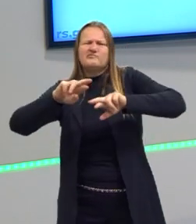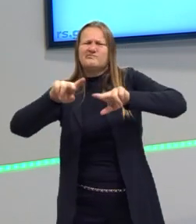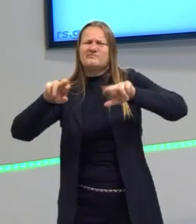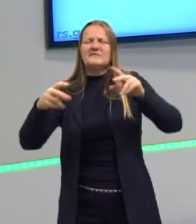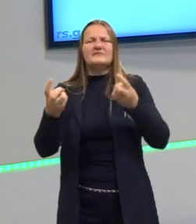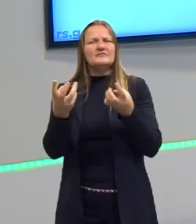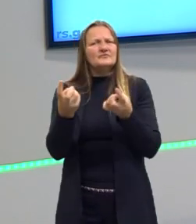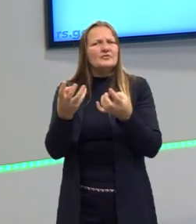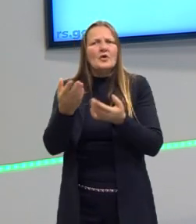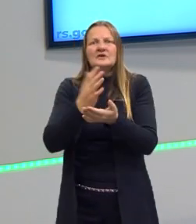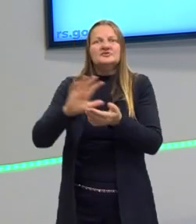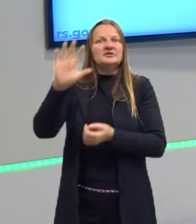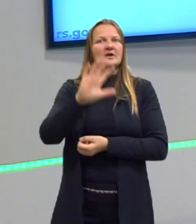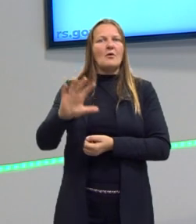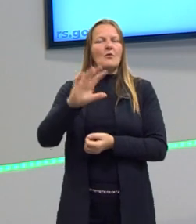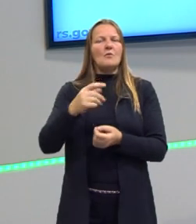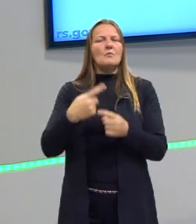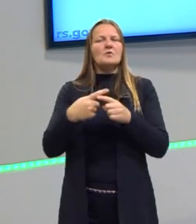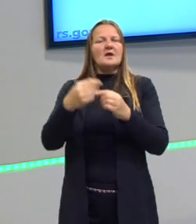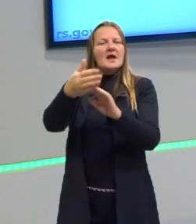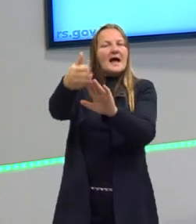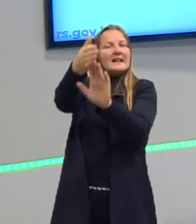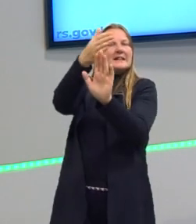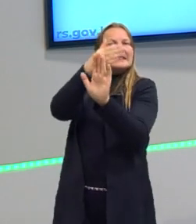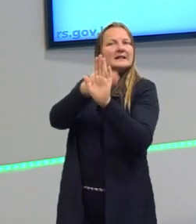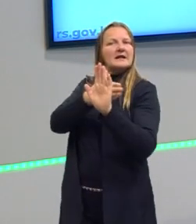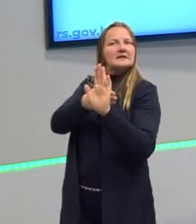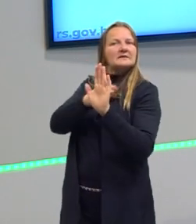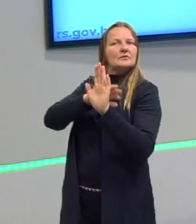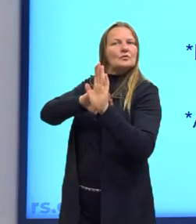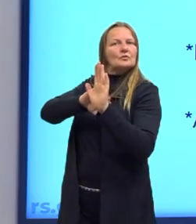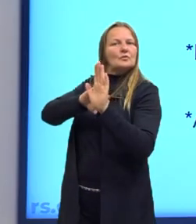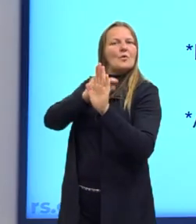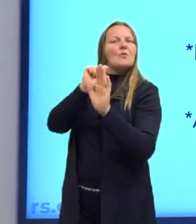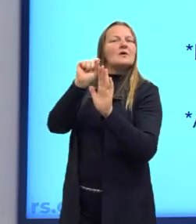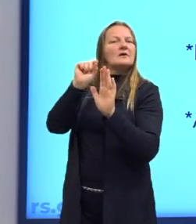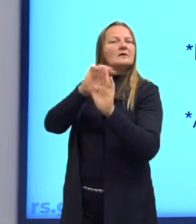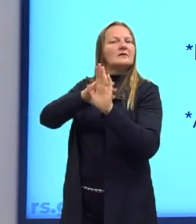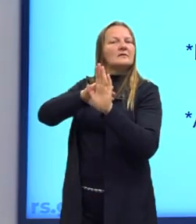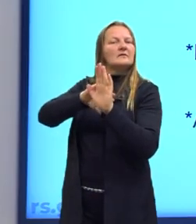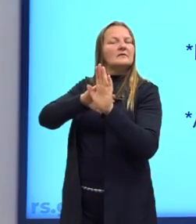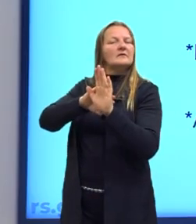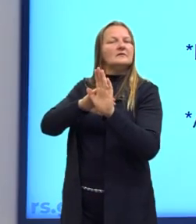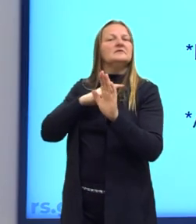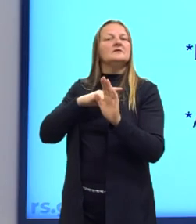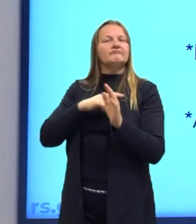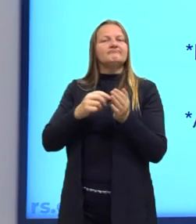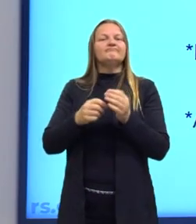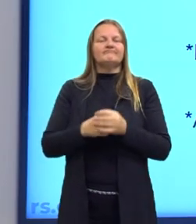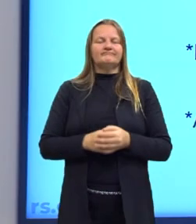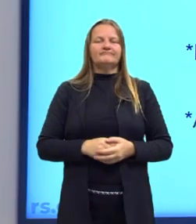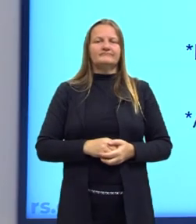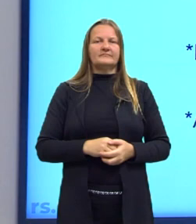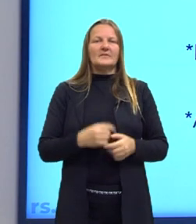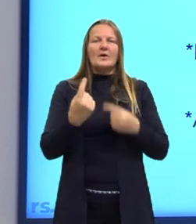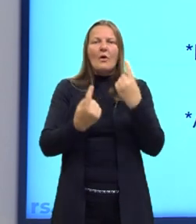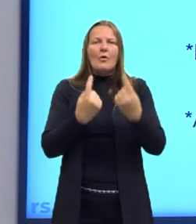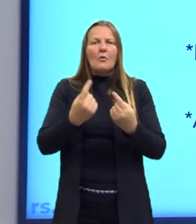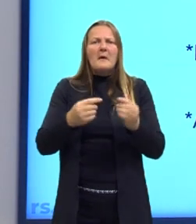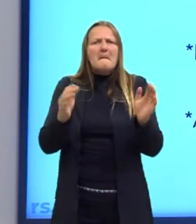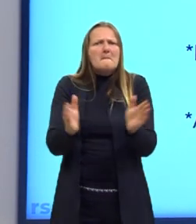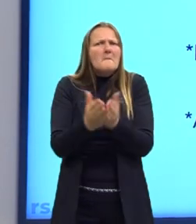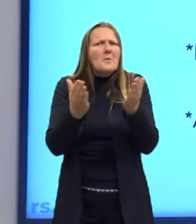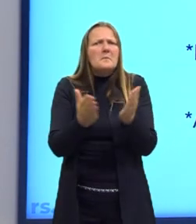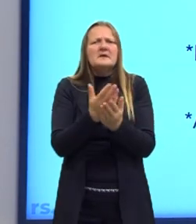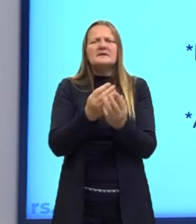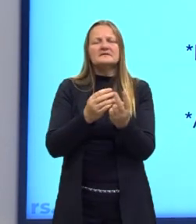Atrás disso tem motivos, tem razões. Então, tem uma grande parte da população em pobreza absoluta e uma parte em pobreza